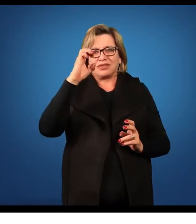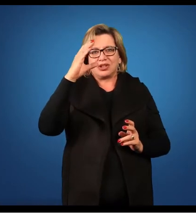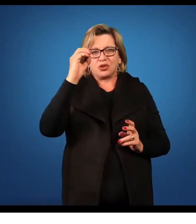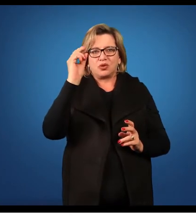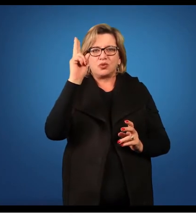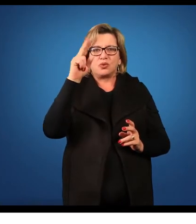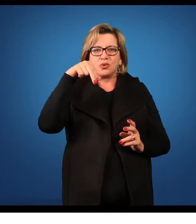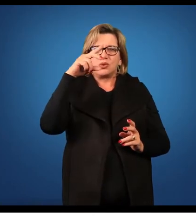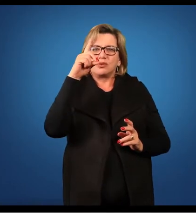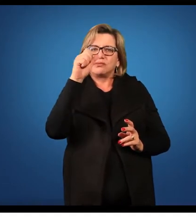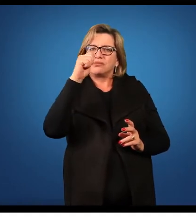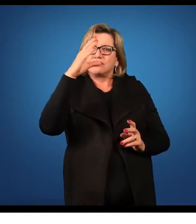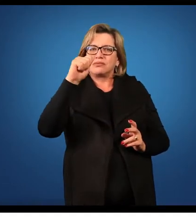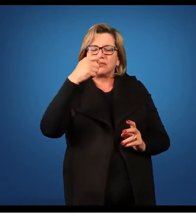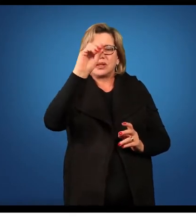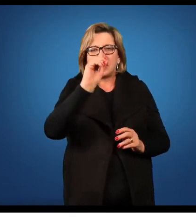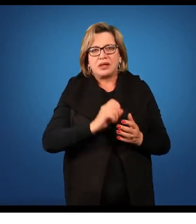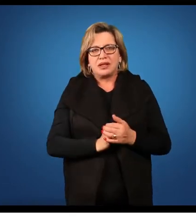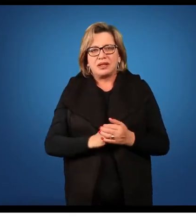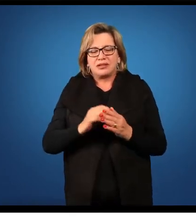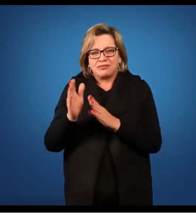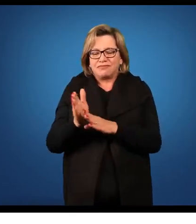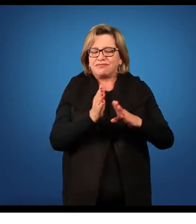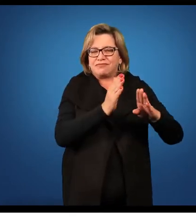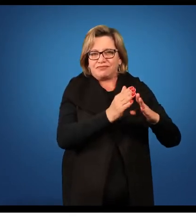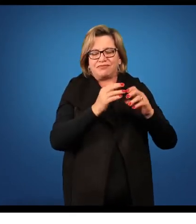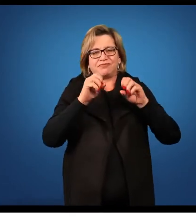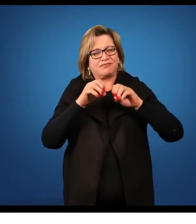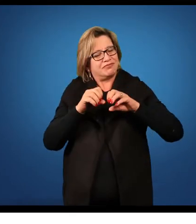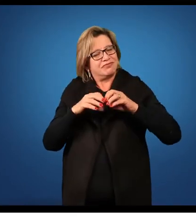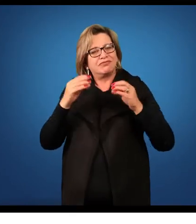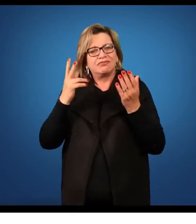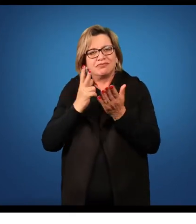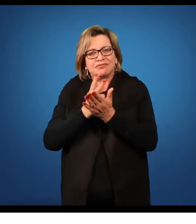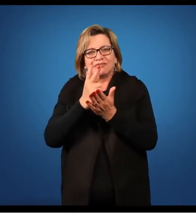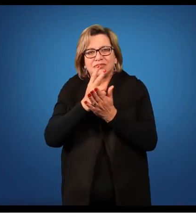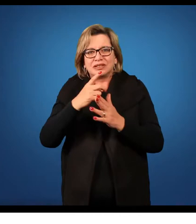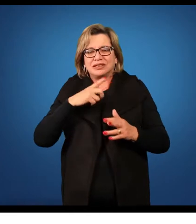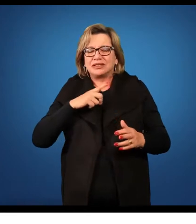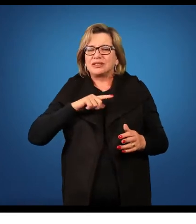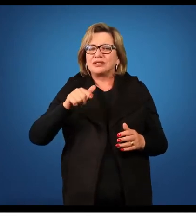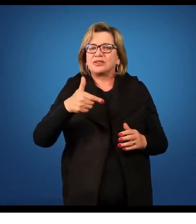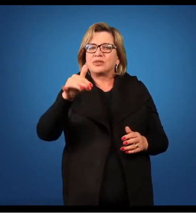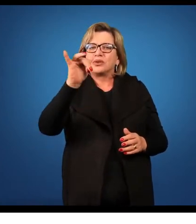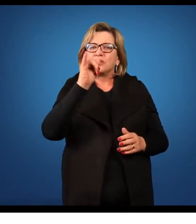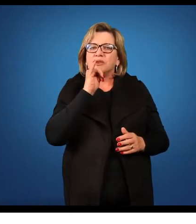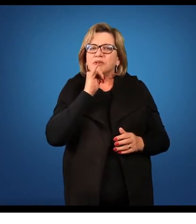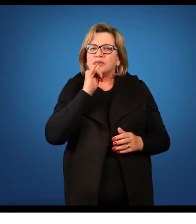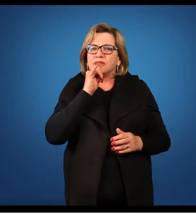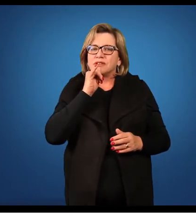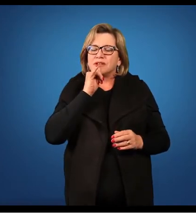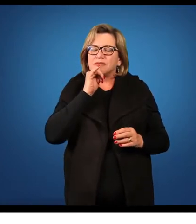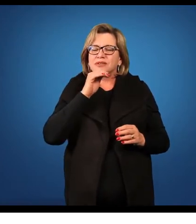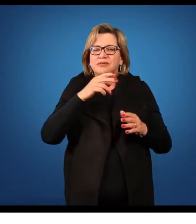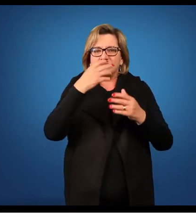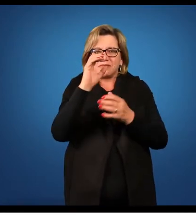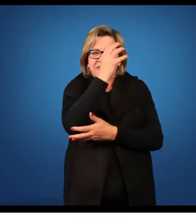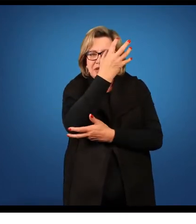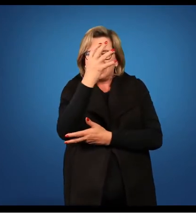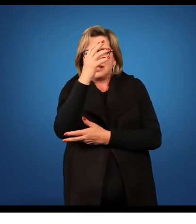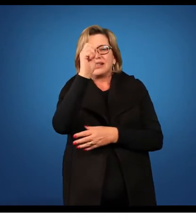Bem, então dando continuidade no nosso curso aqui temos mais um exemplo de uma angiosperma